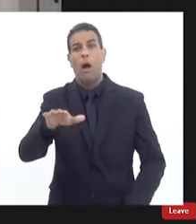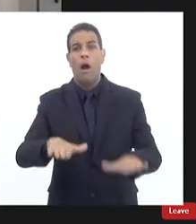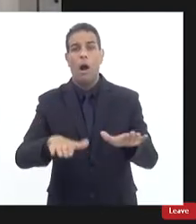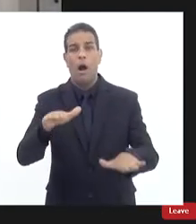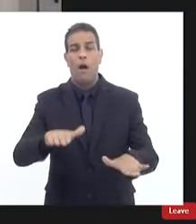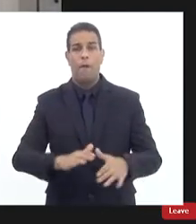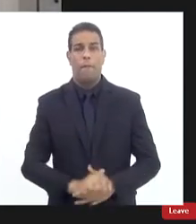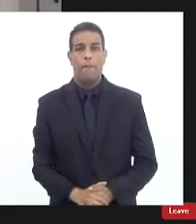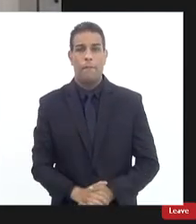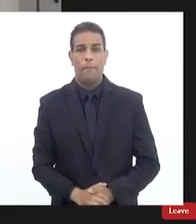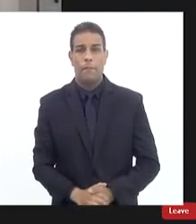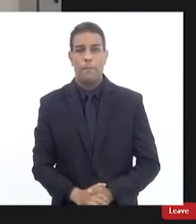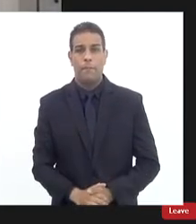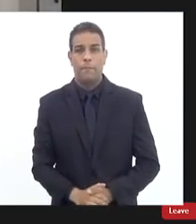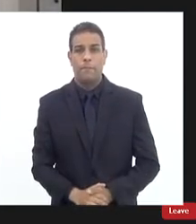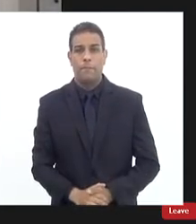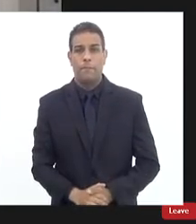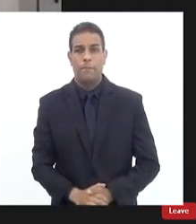nós